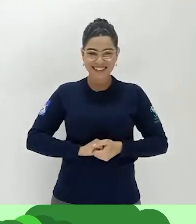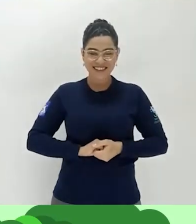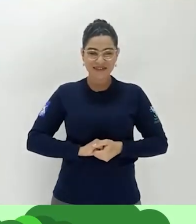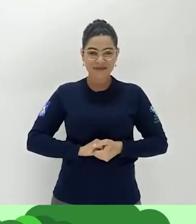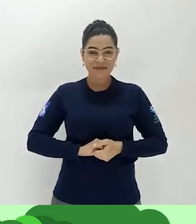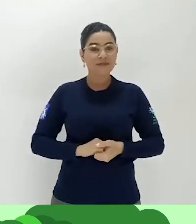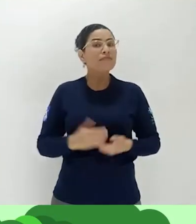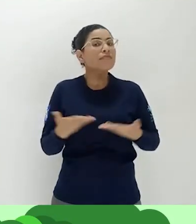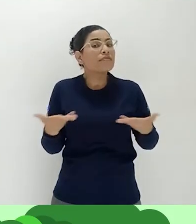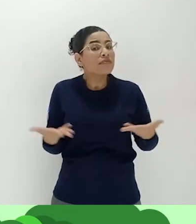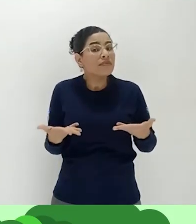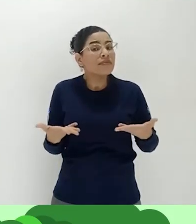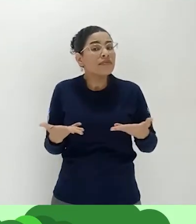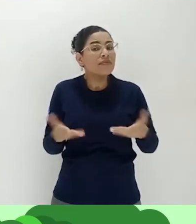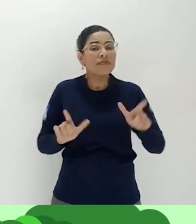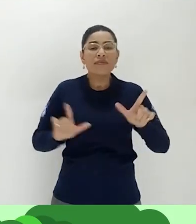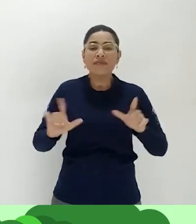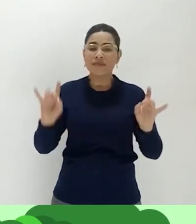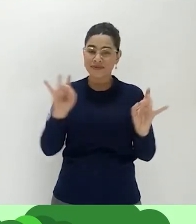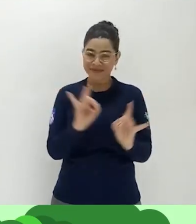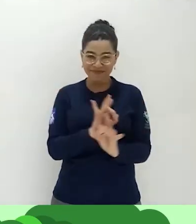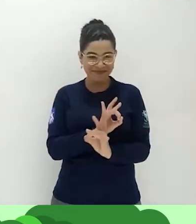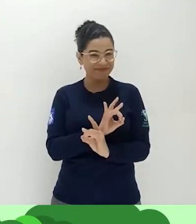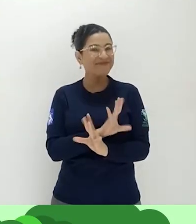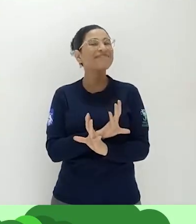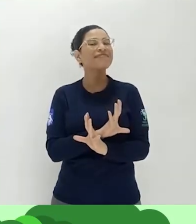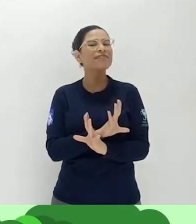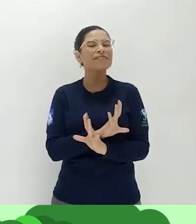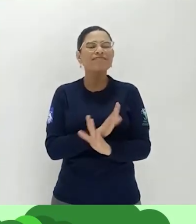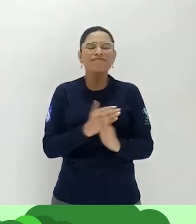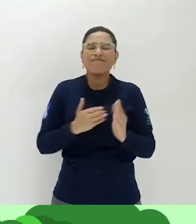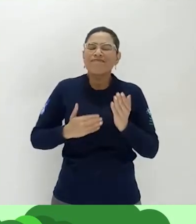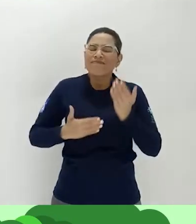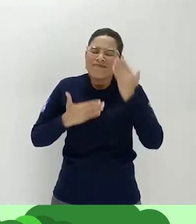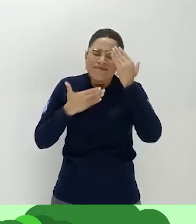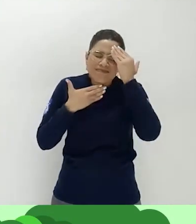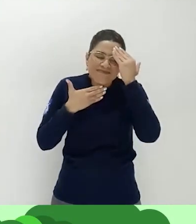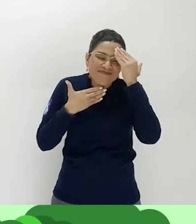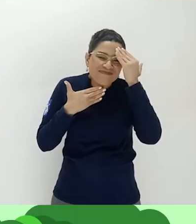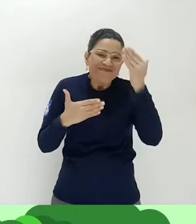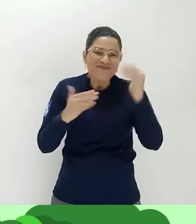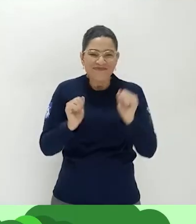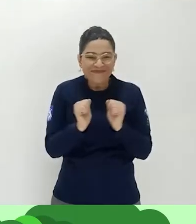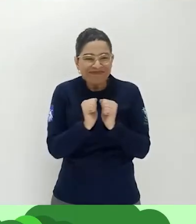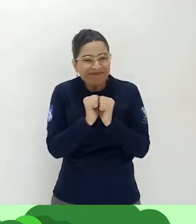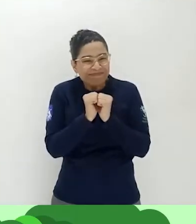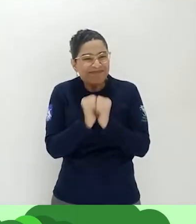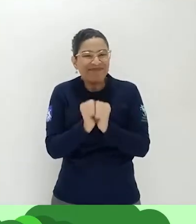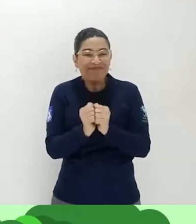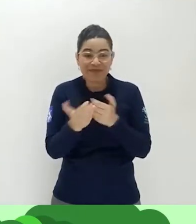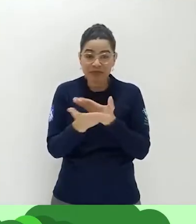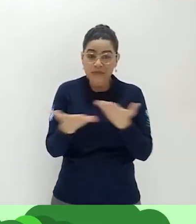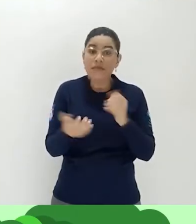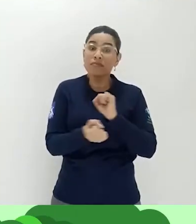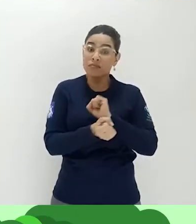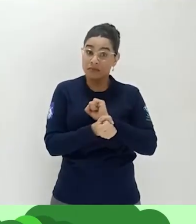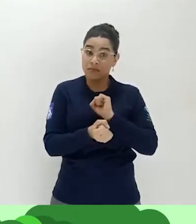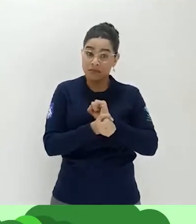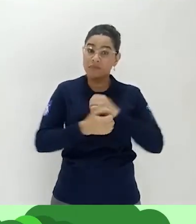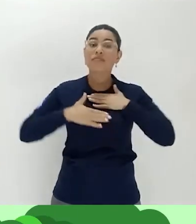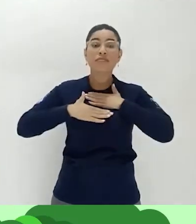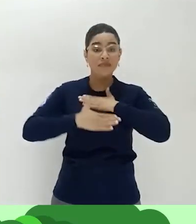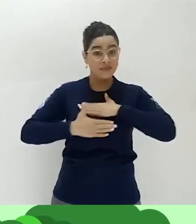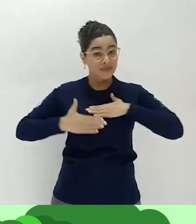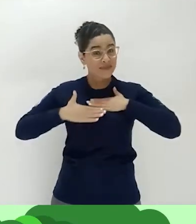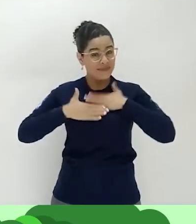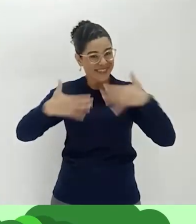E o nosso programa está chegando ao fim. Muito obrigada pela companhia de vocês. Eu espero que vocês tenham